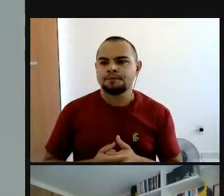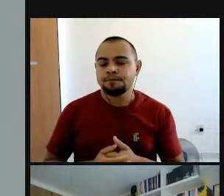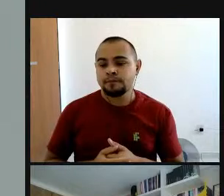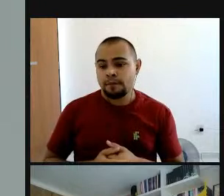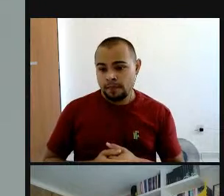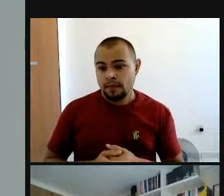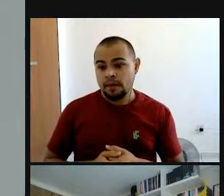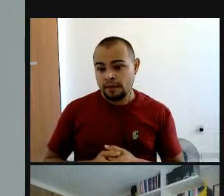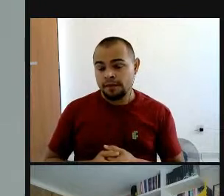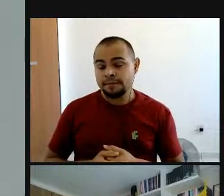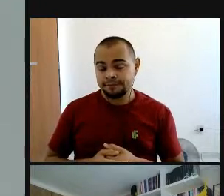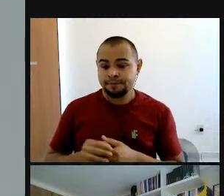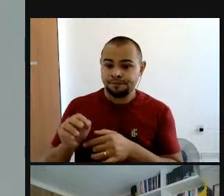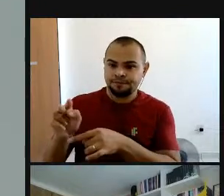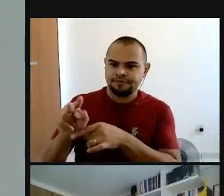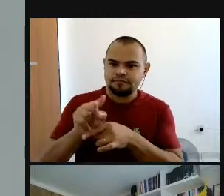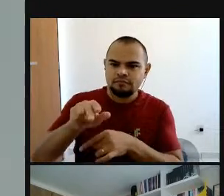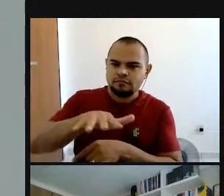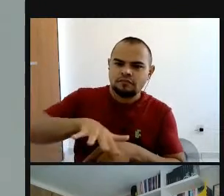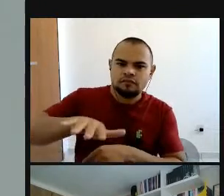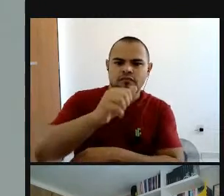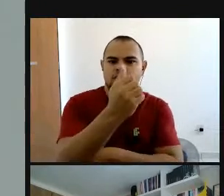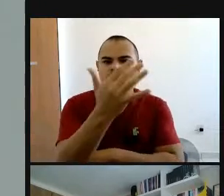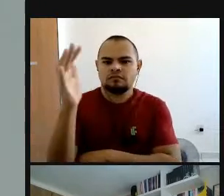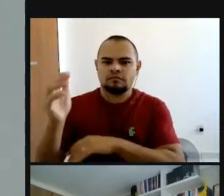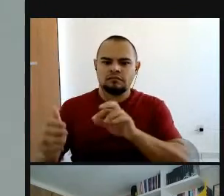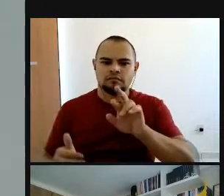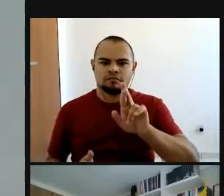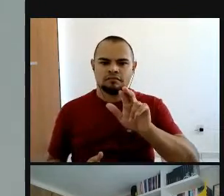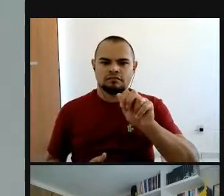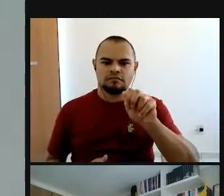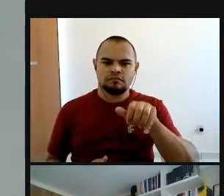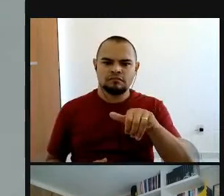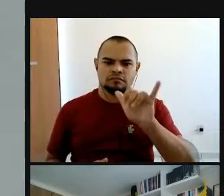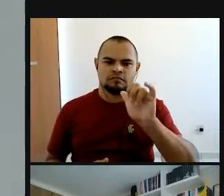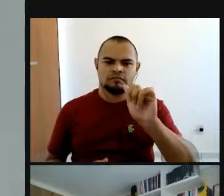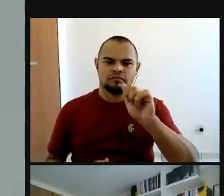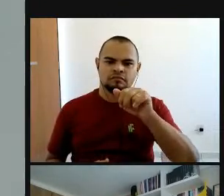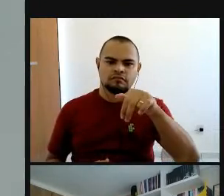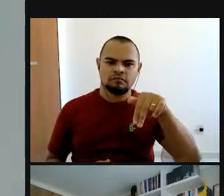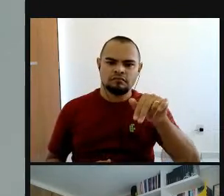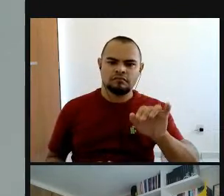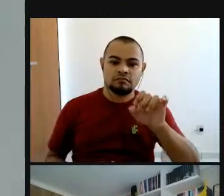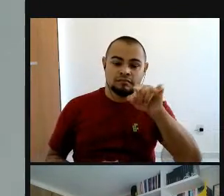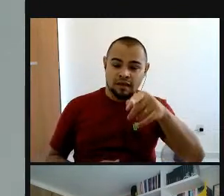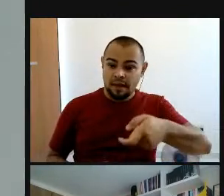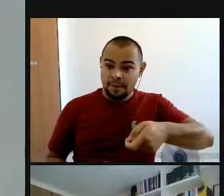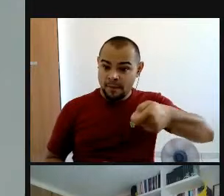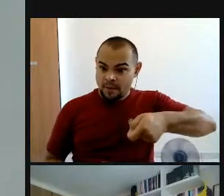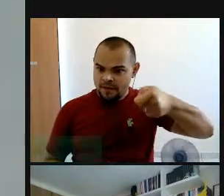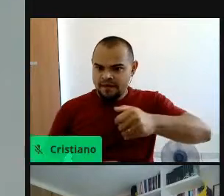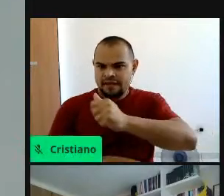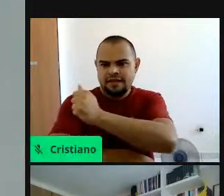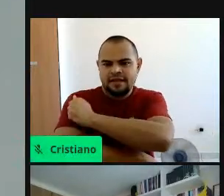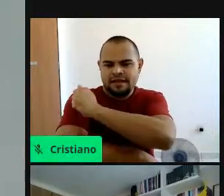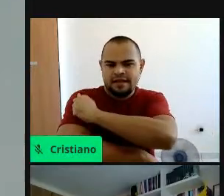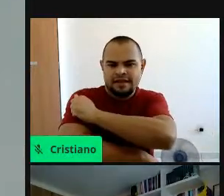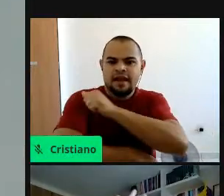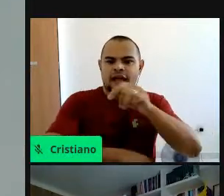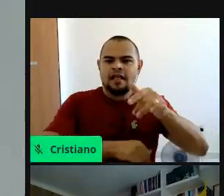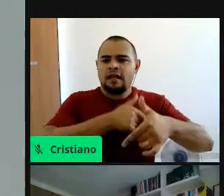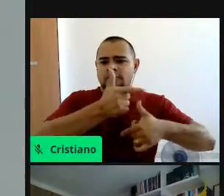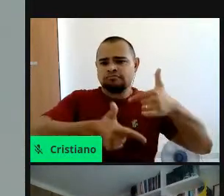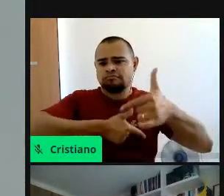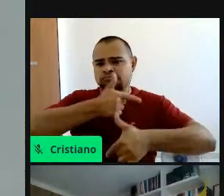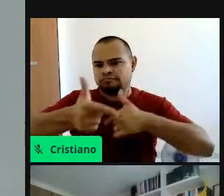ambiental. É, Raiane é aluna do, a aluna bocista do projeto Maricê em Plástico, atua bastante,